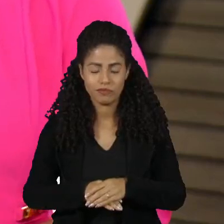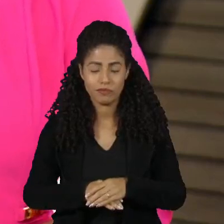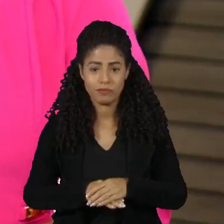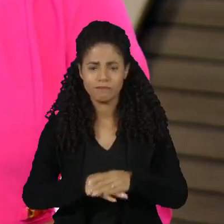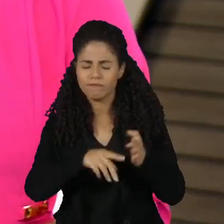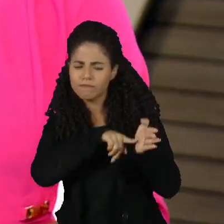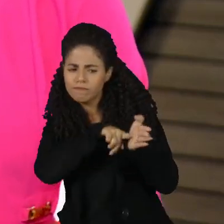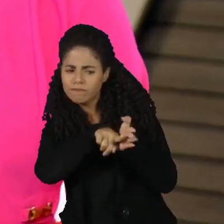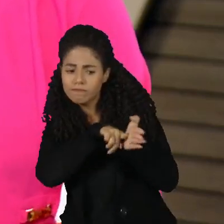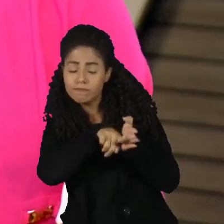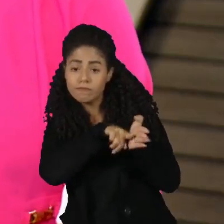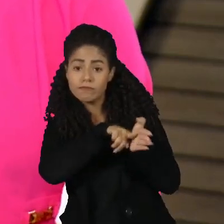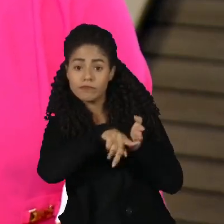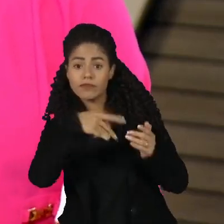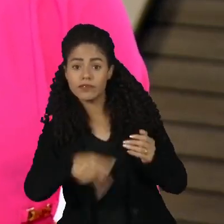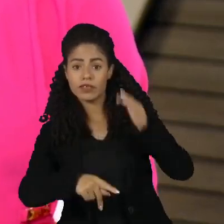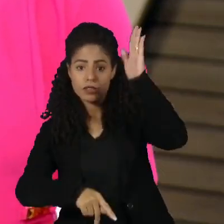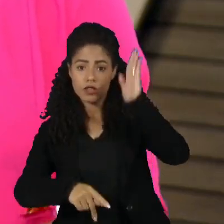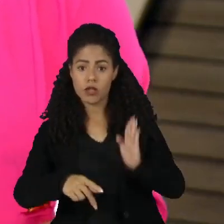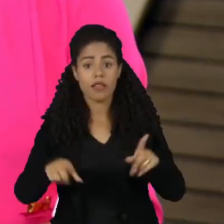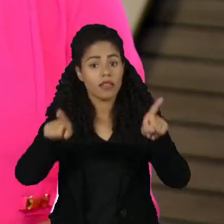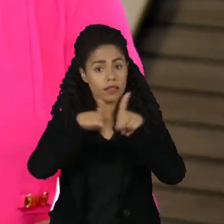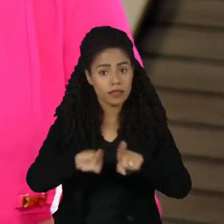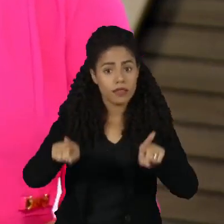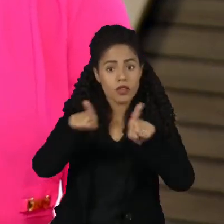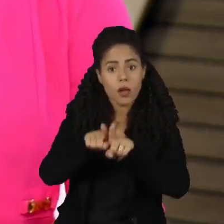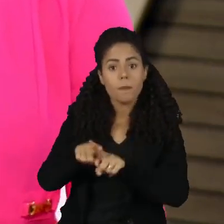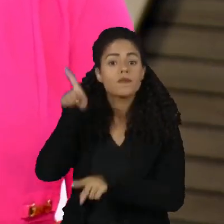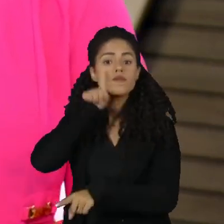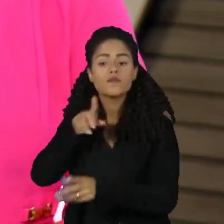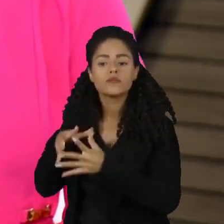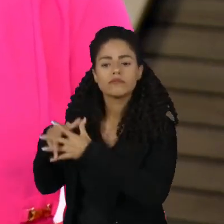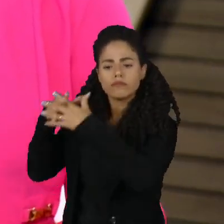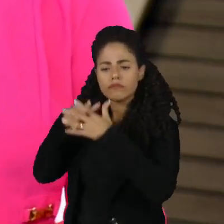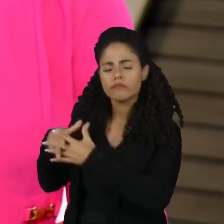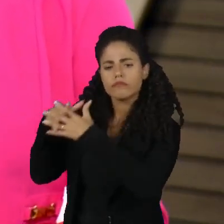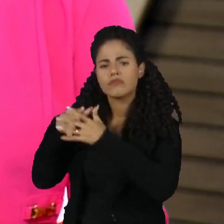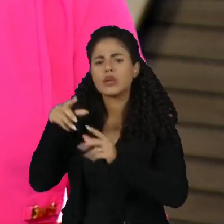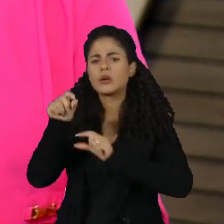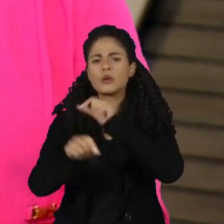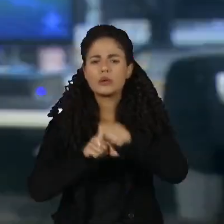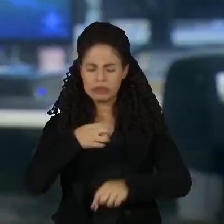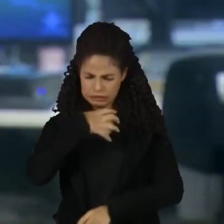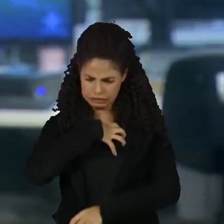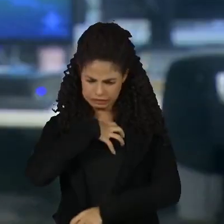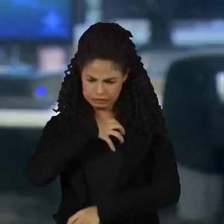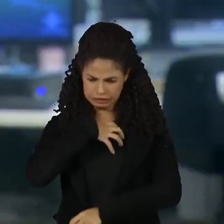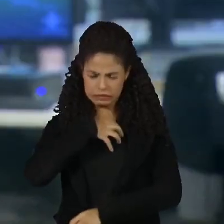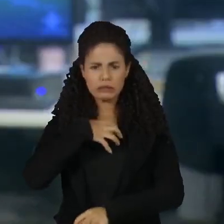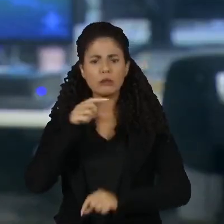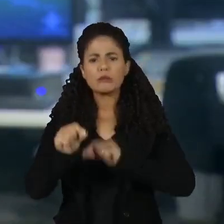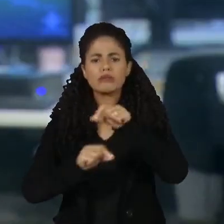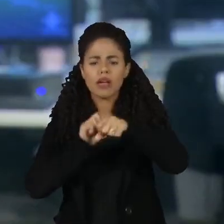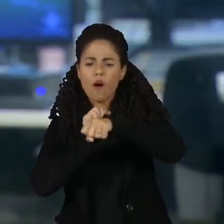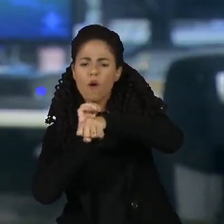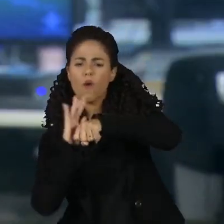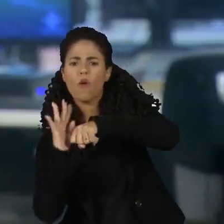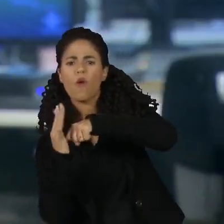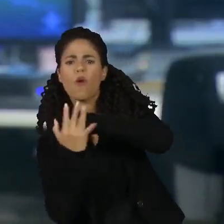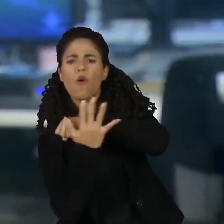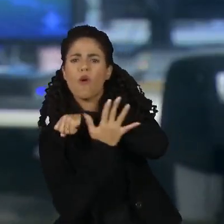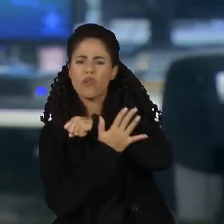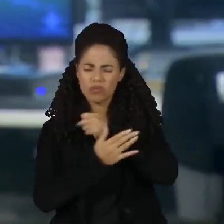Pesquisadores no Brasil e nos Estados Unidos estudam os sintomas da chamada covid-longa. As sequelas são